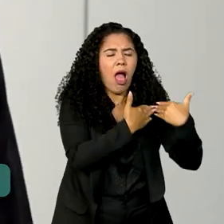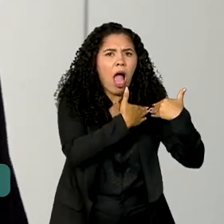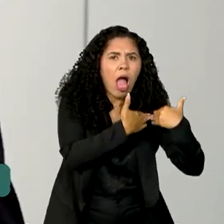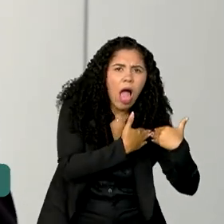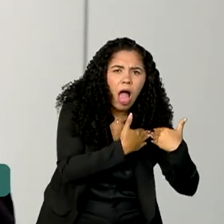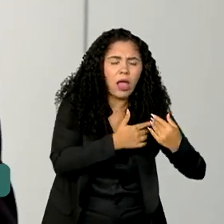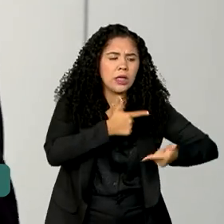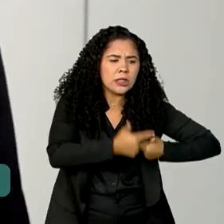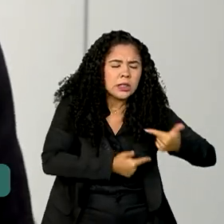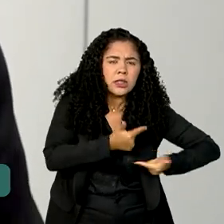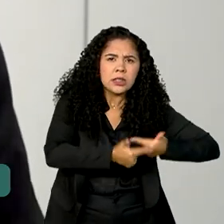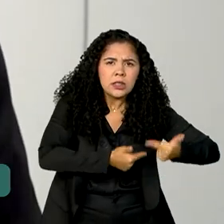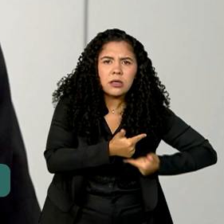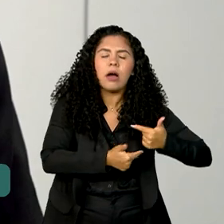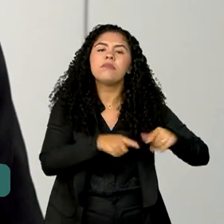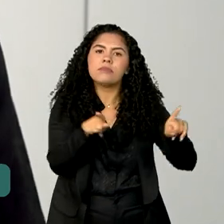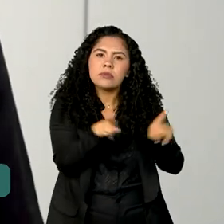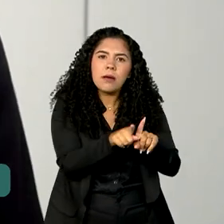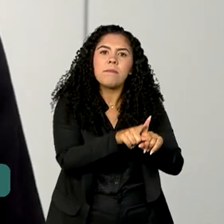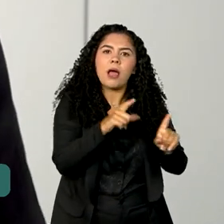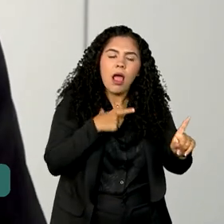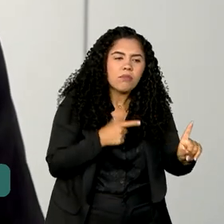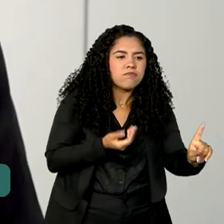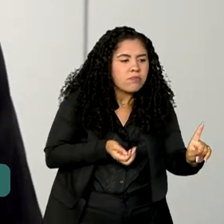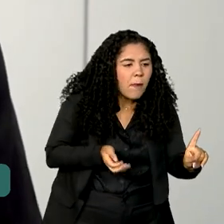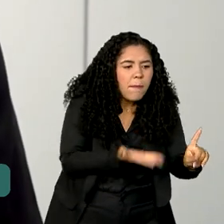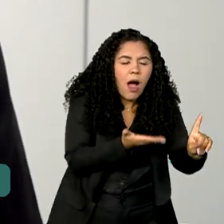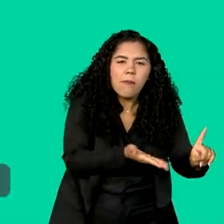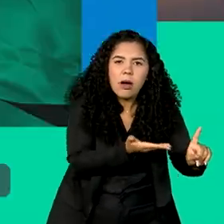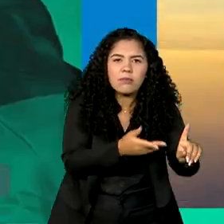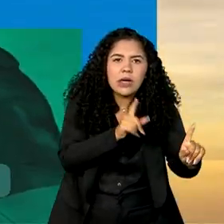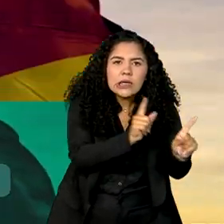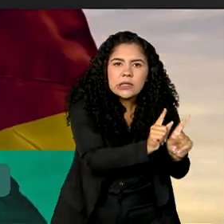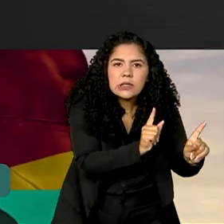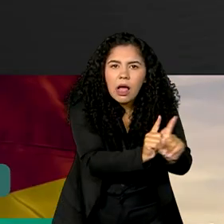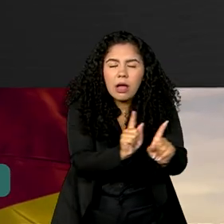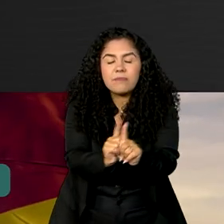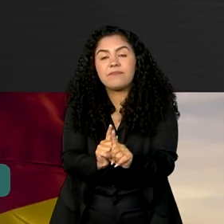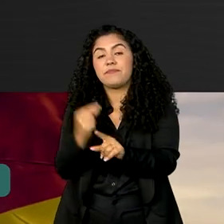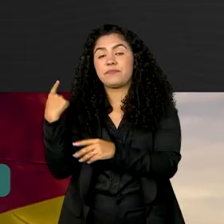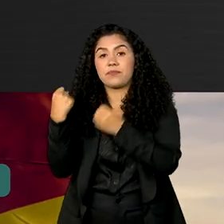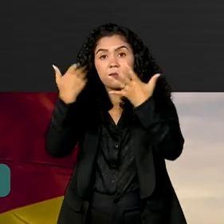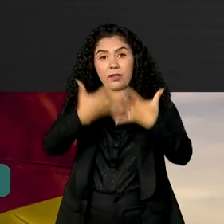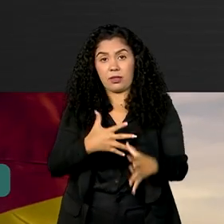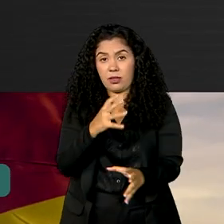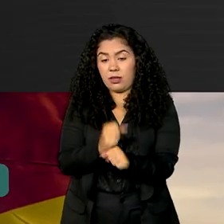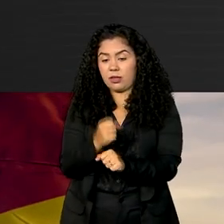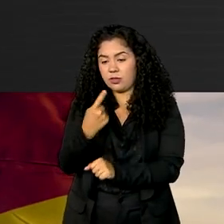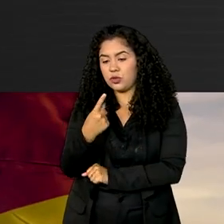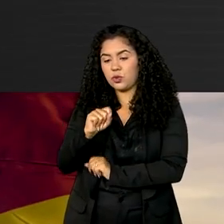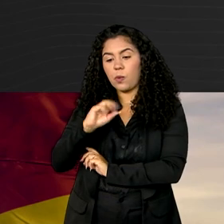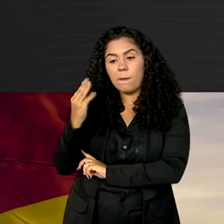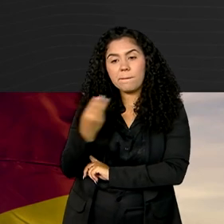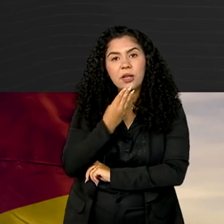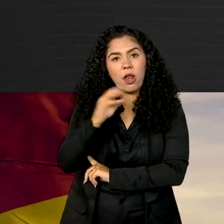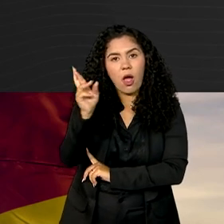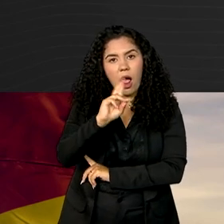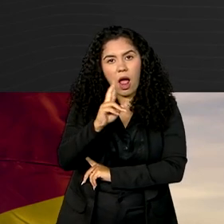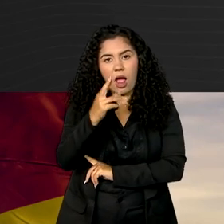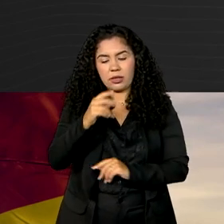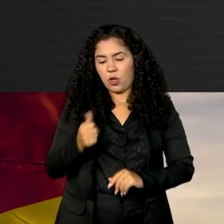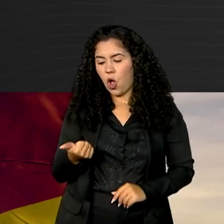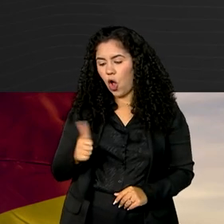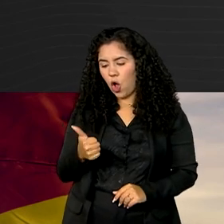busca ativa daquelas pessoas que estão em vulnerabilidade social. Dos 18 milhões de reais, 11